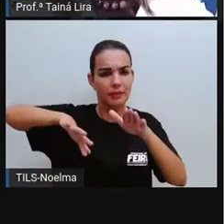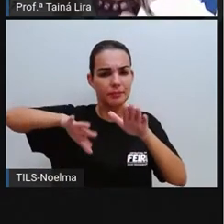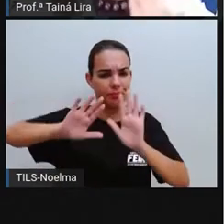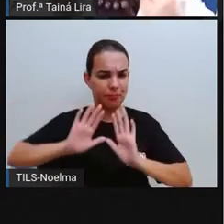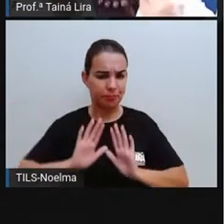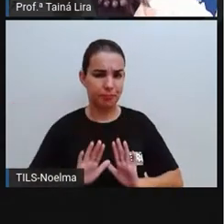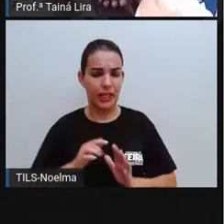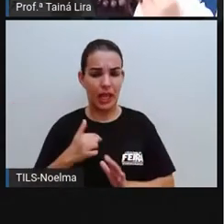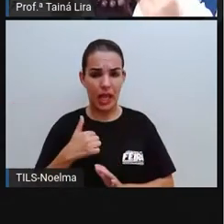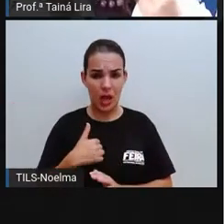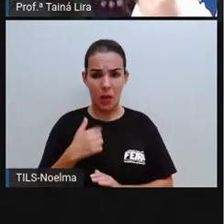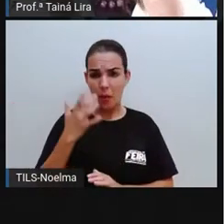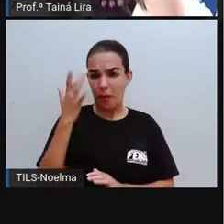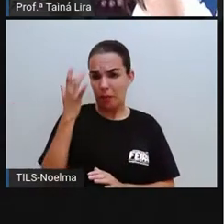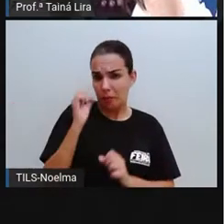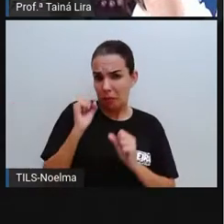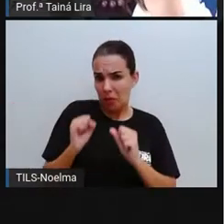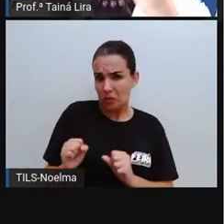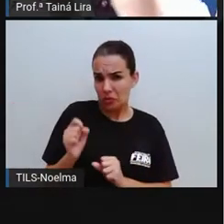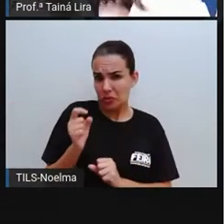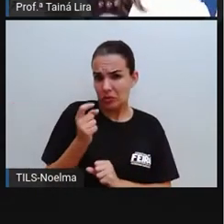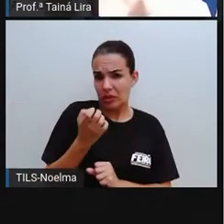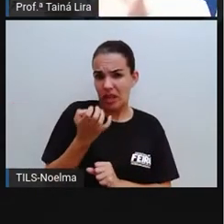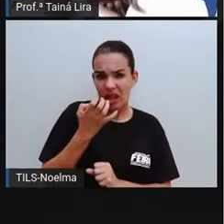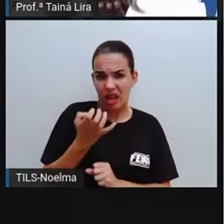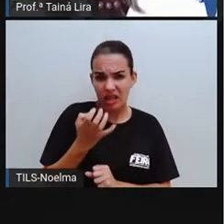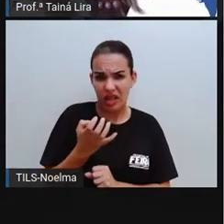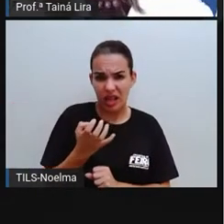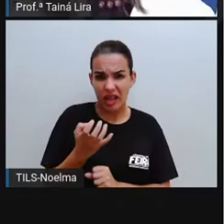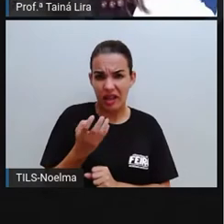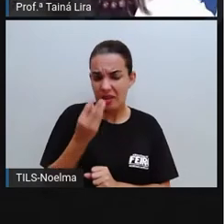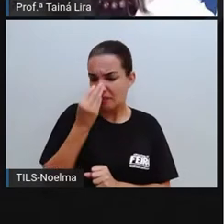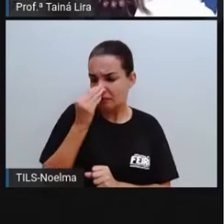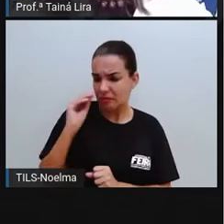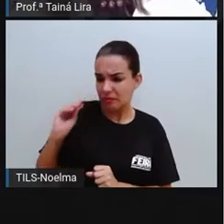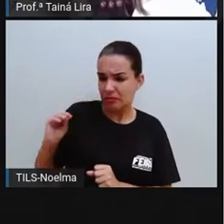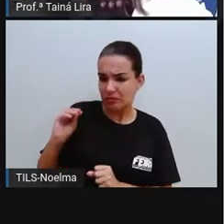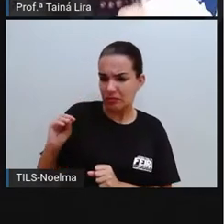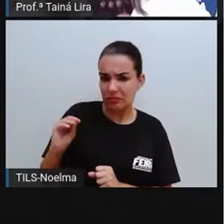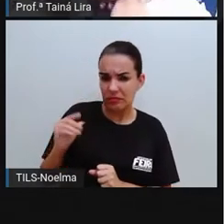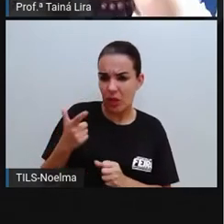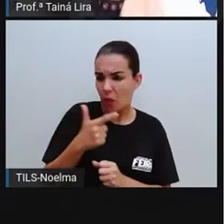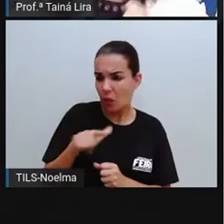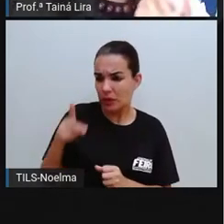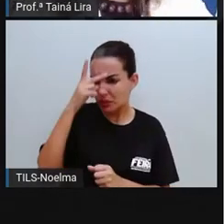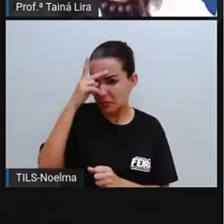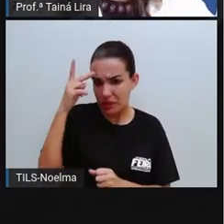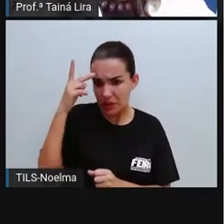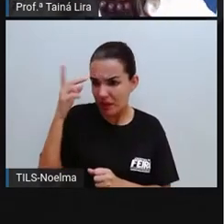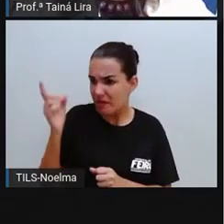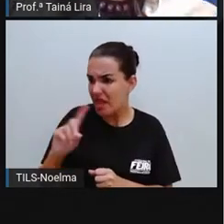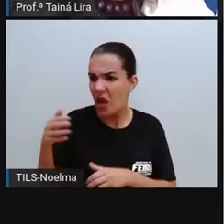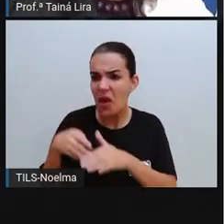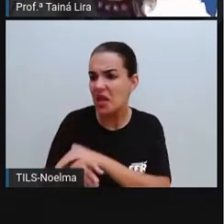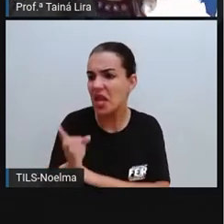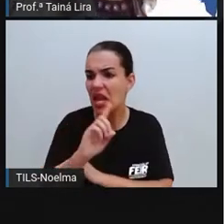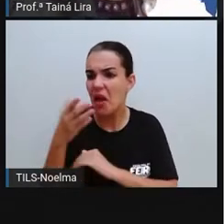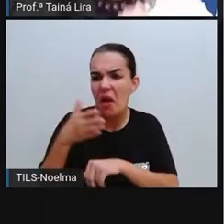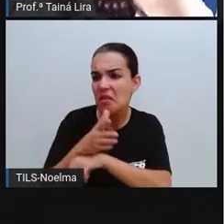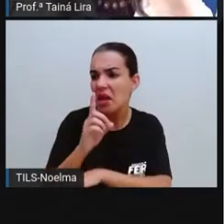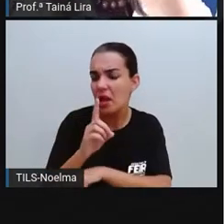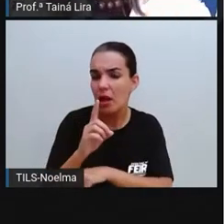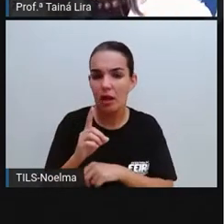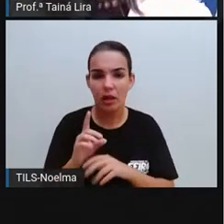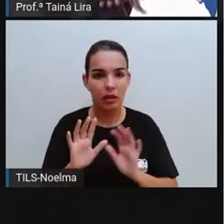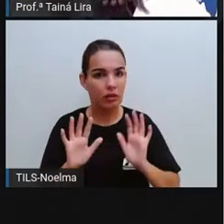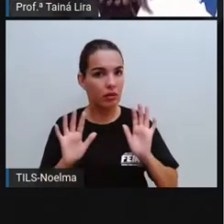posso querer impedir que outras pessoas entrem, certo? É um espaço onde todos podem estar. Então, eu